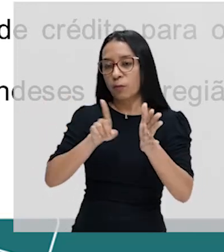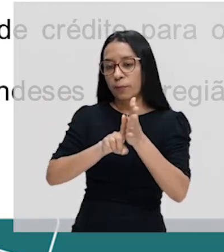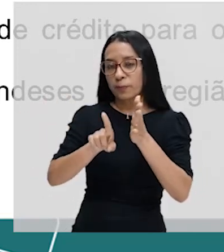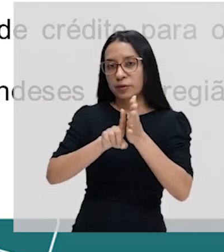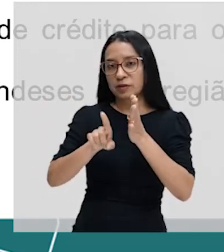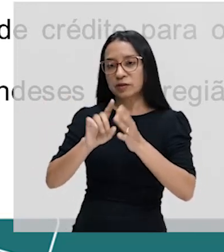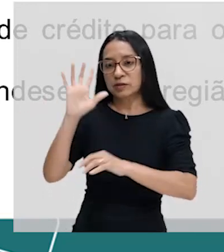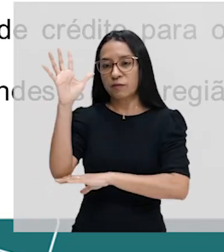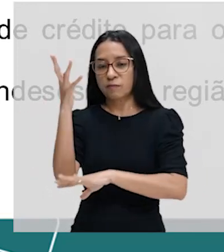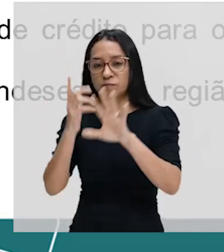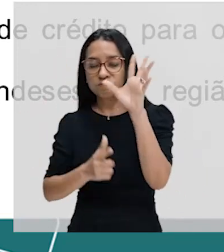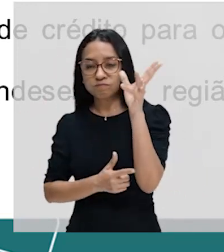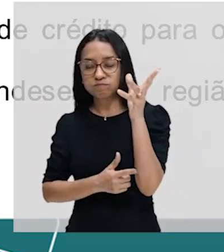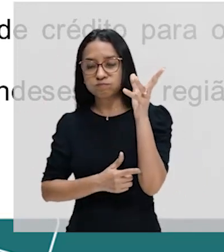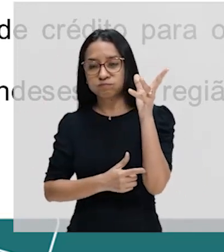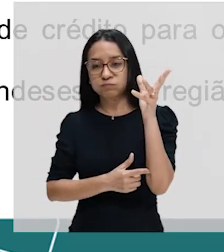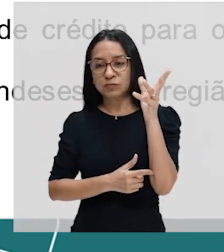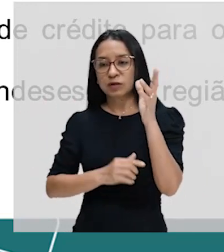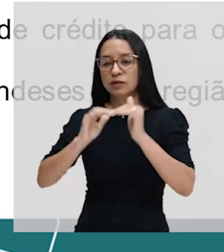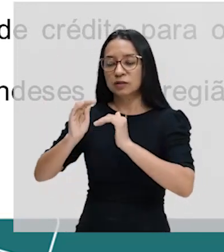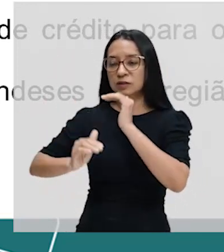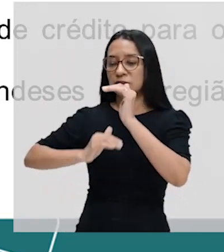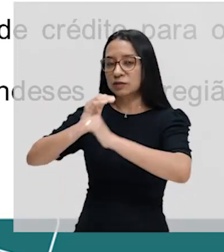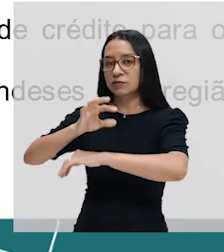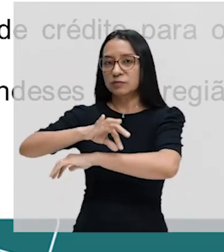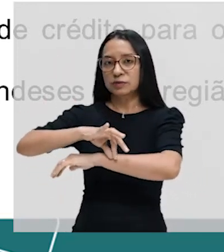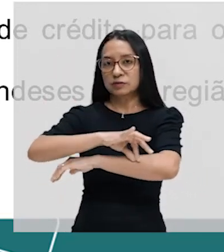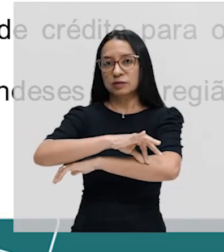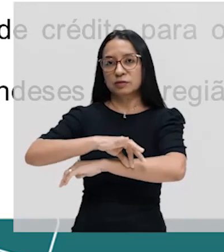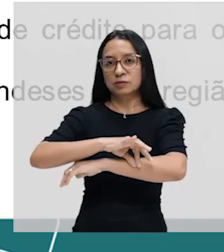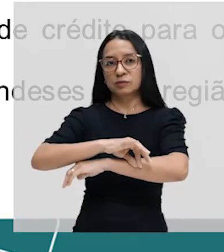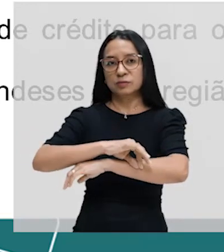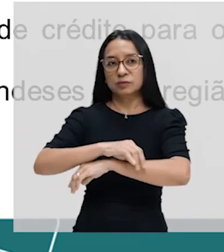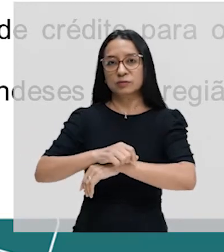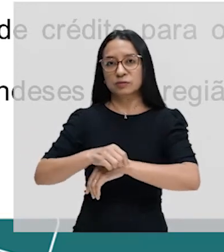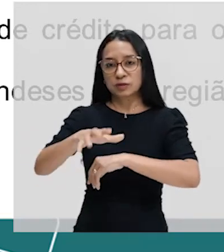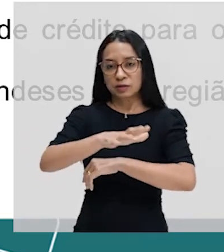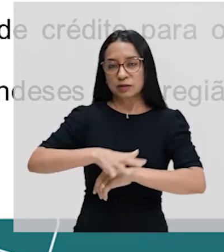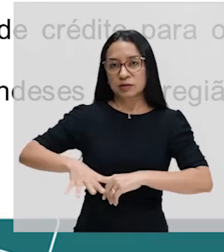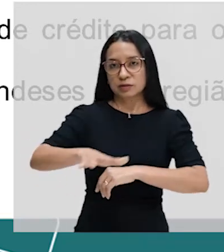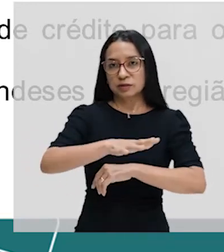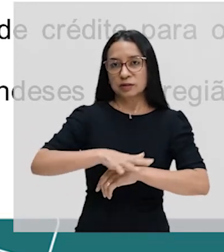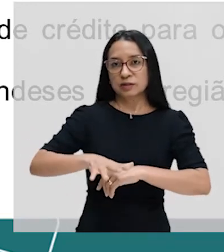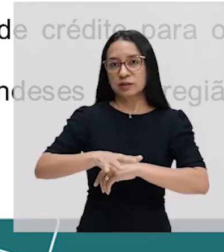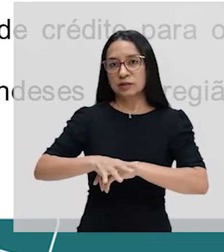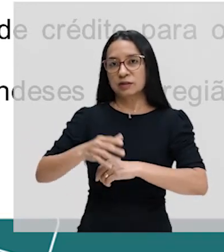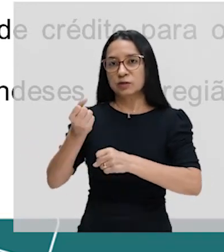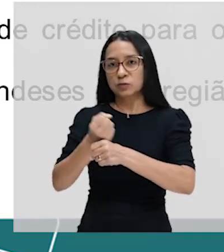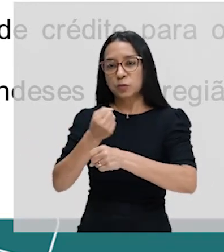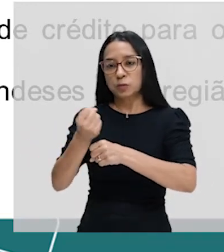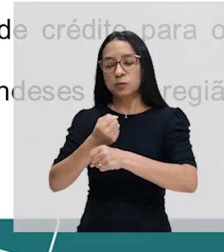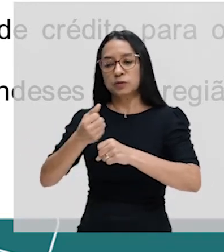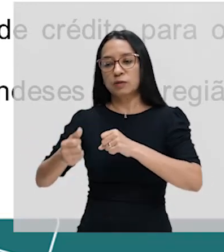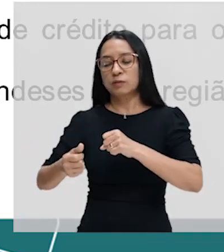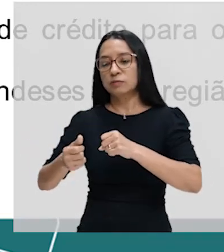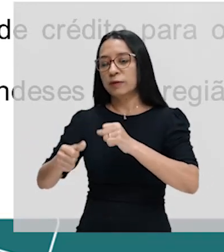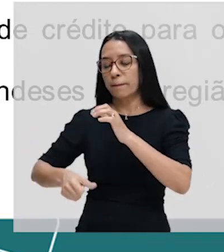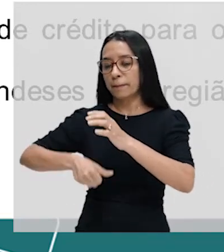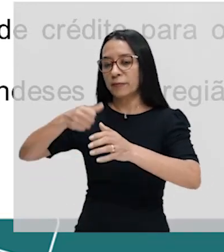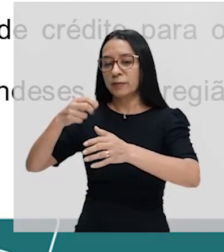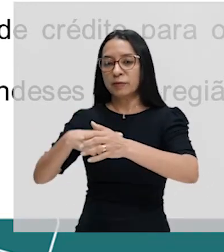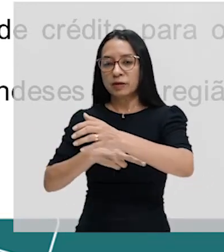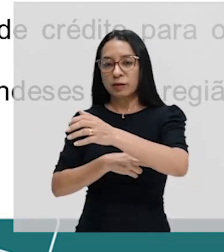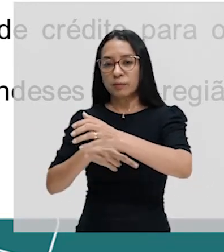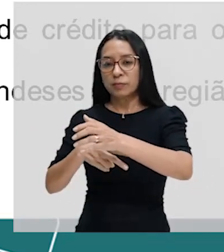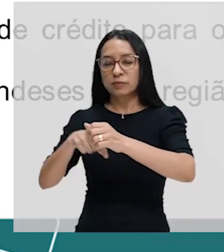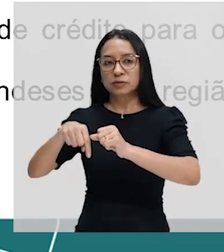a flora tropicais, desenvolvimento da arquitetura, drenagem de áreas, a lagadícia, construção da primeira ponte, de grande porte